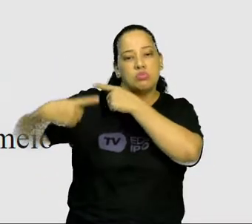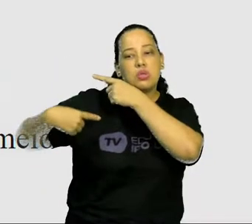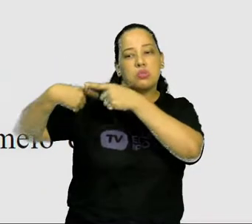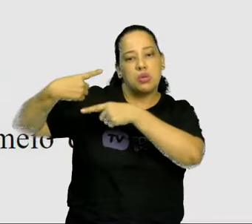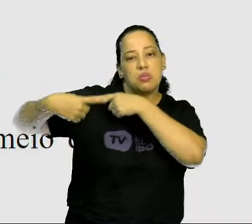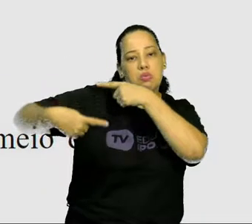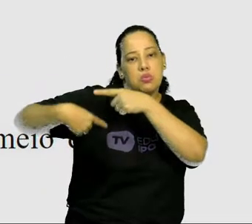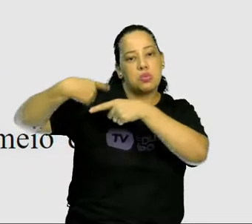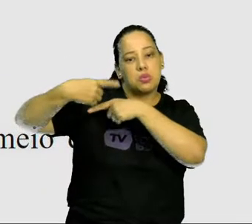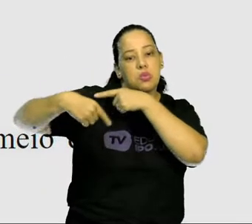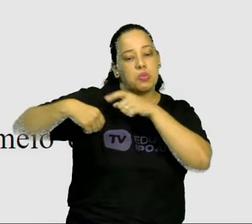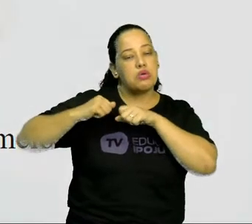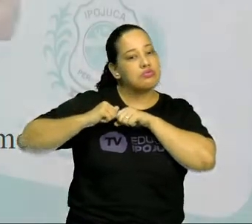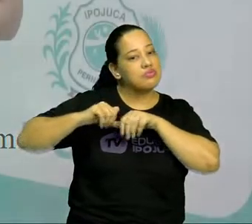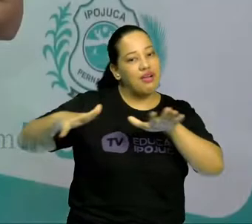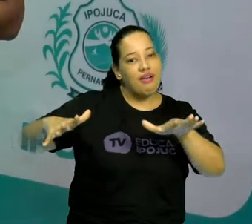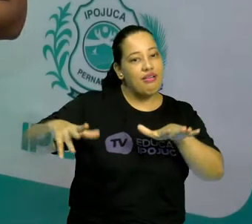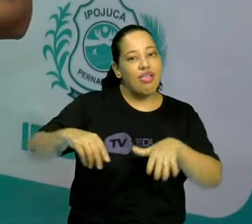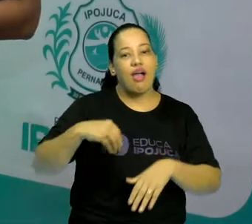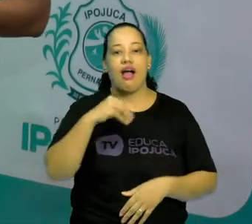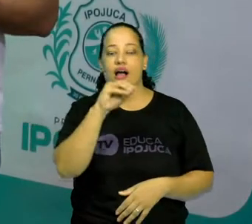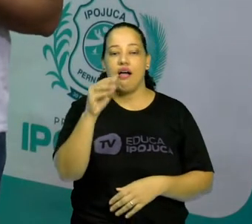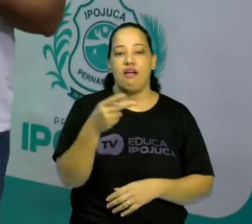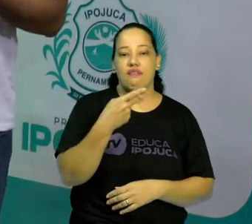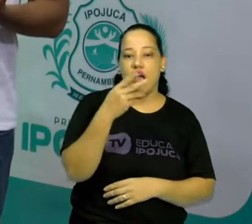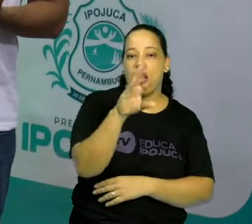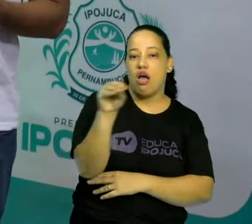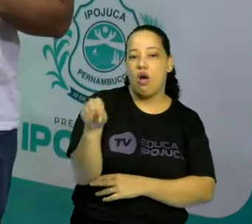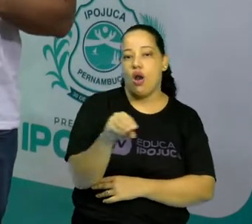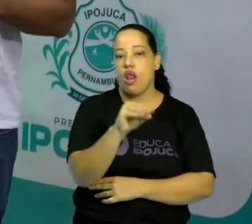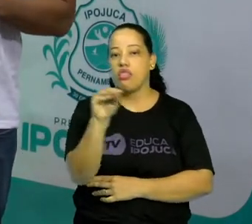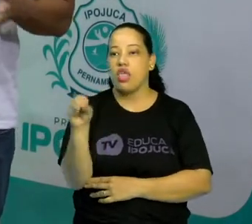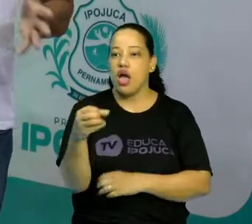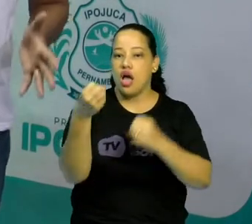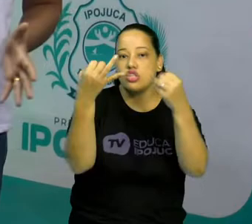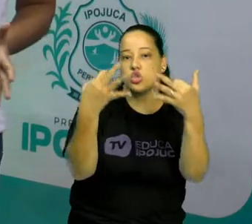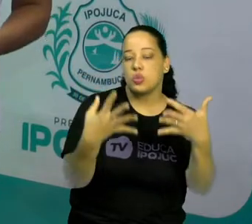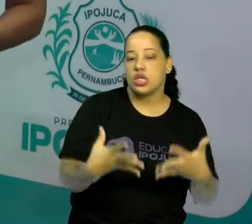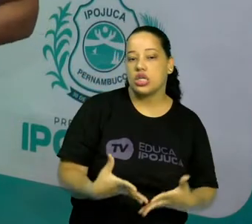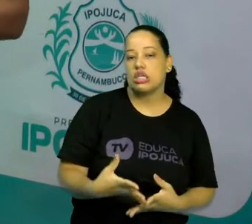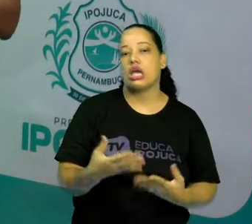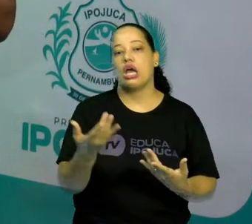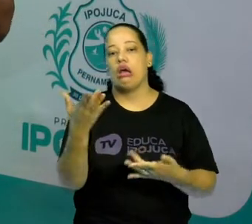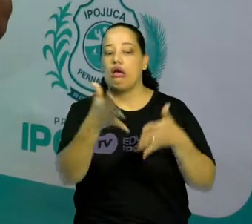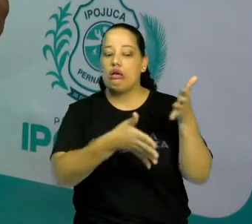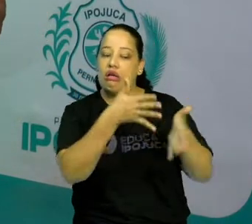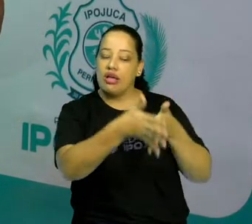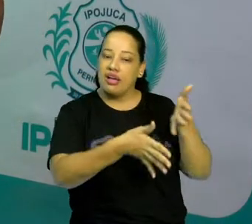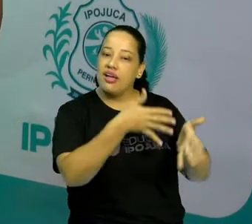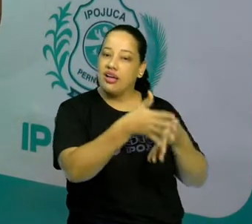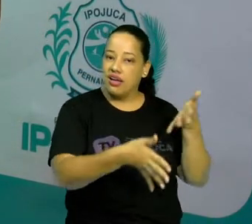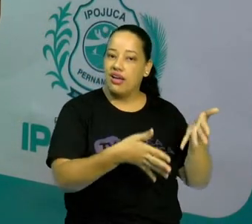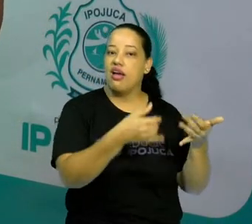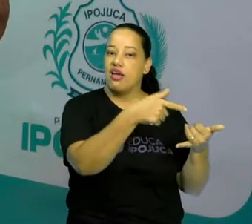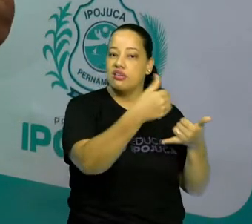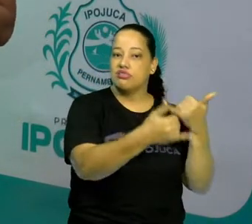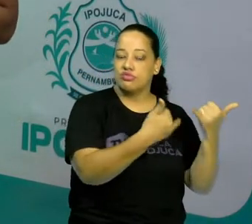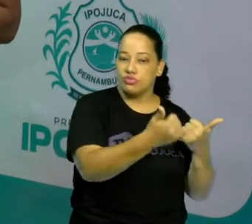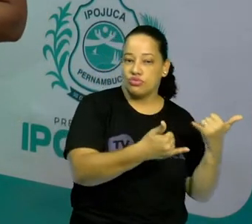principalmente pela questão da oralidade, pela questão da fala. Os jogos populares vão ter essa